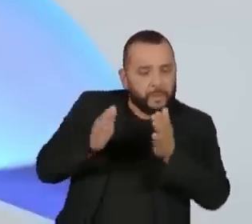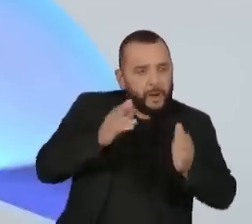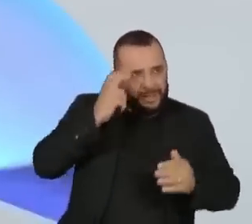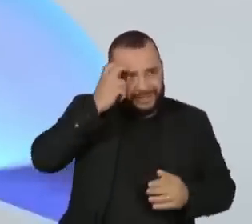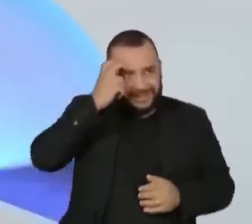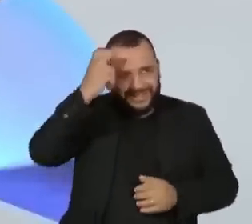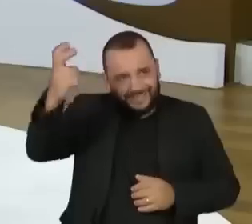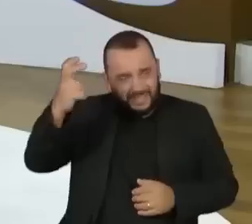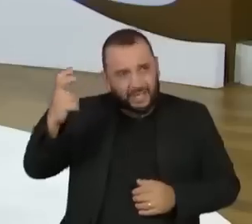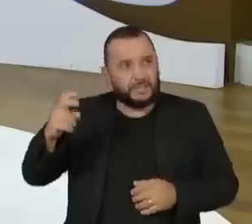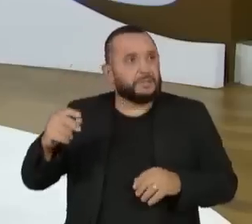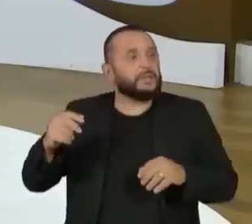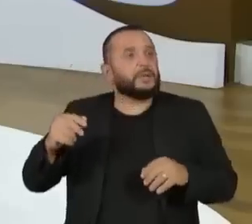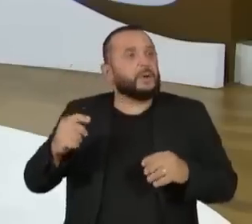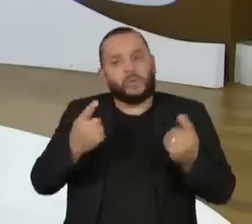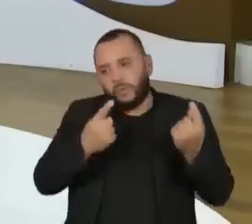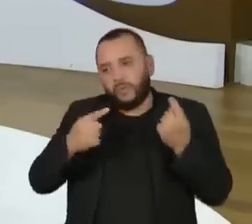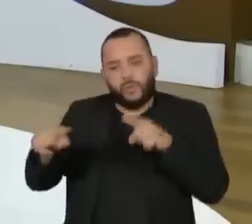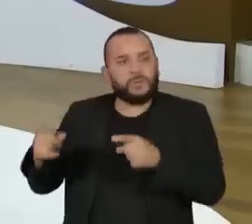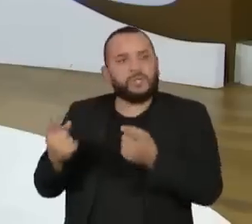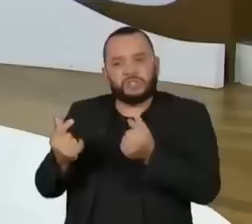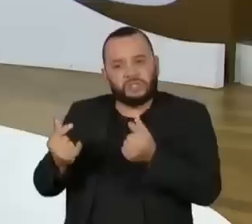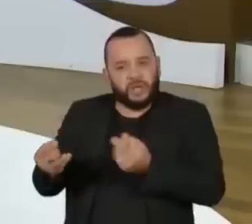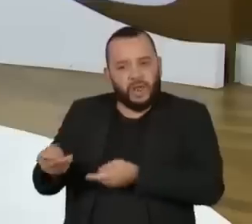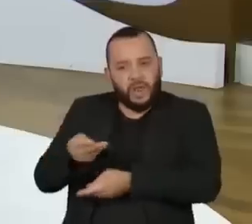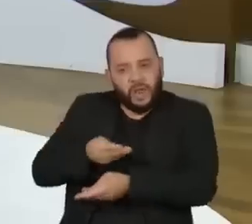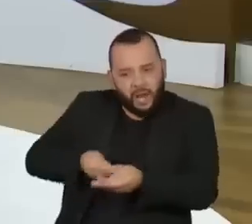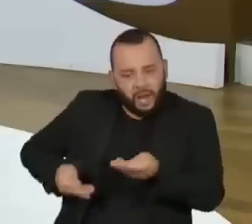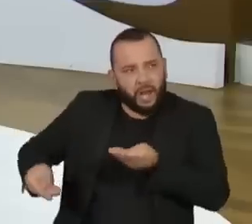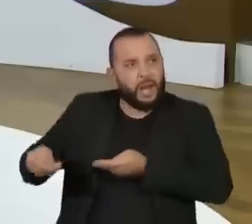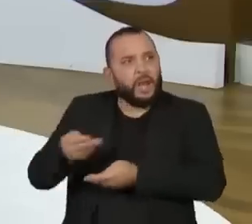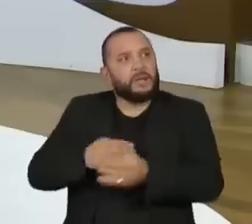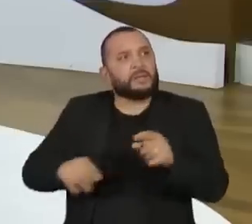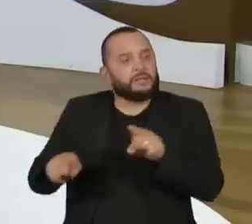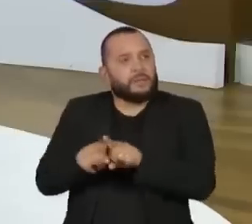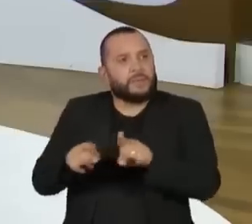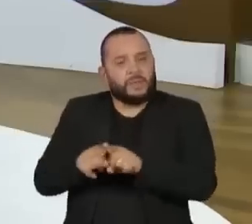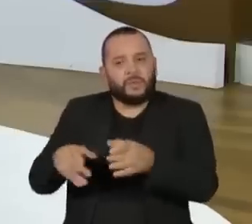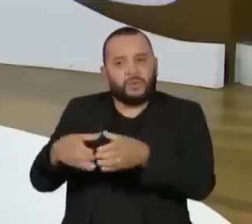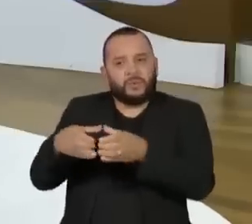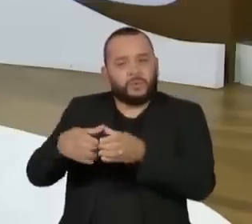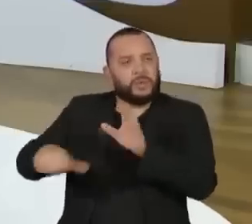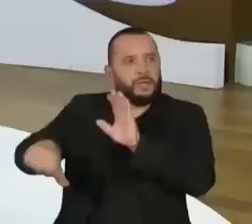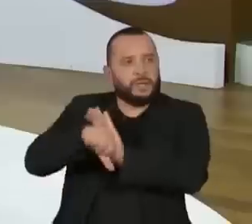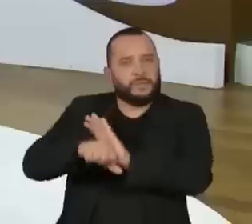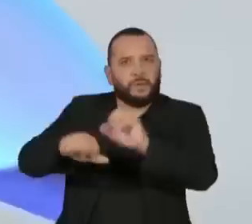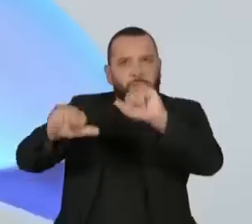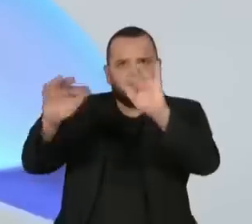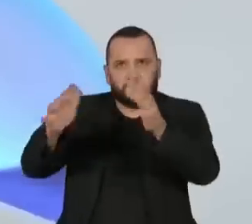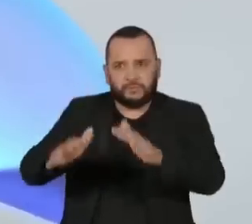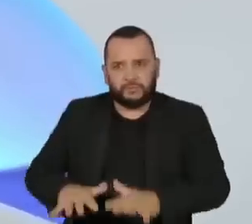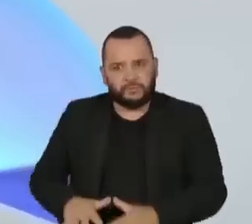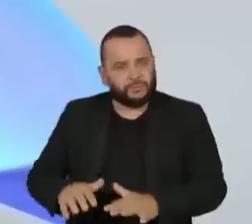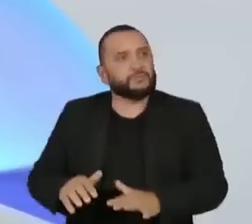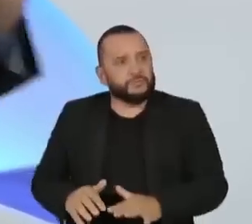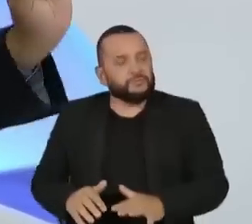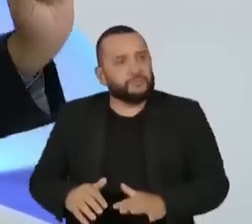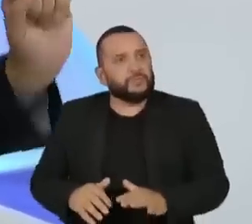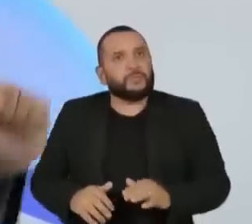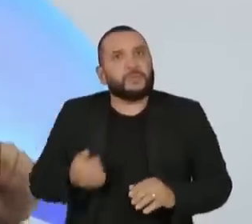no sistema de combate à lavagem de dinheiro e a descapitalização das organizações criminosas, que lá em cima